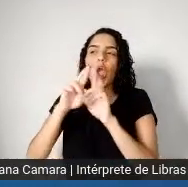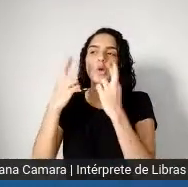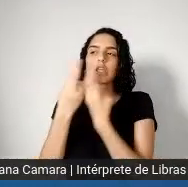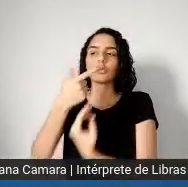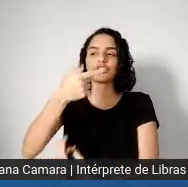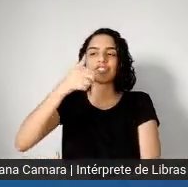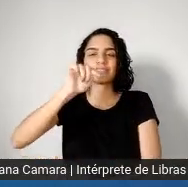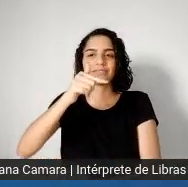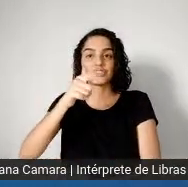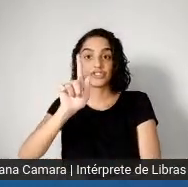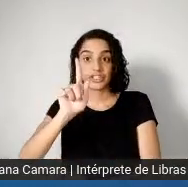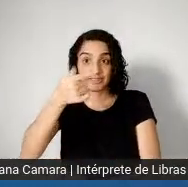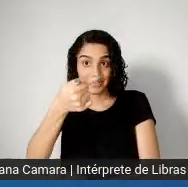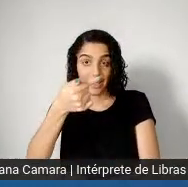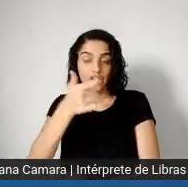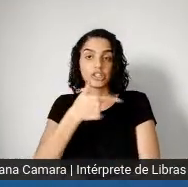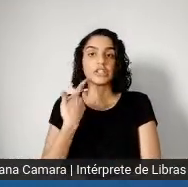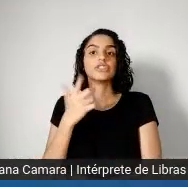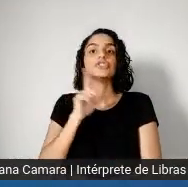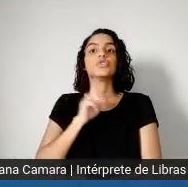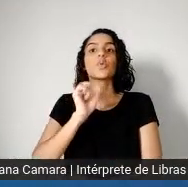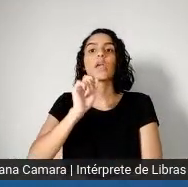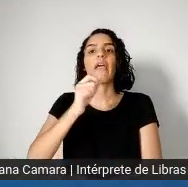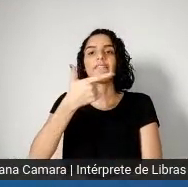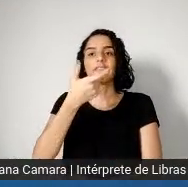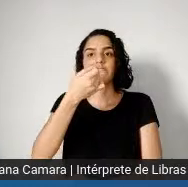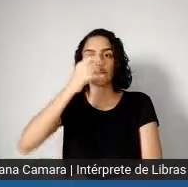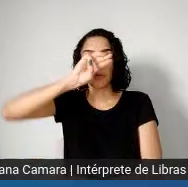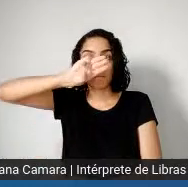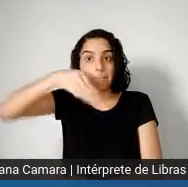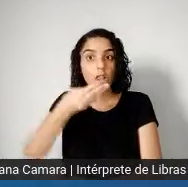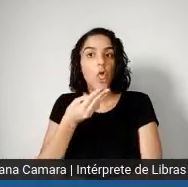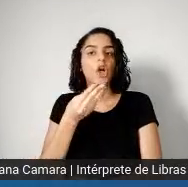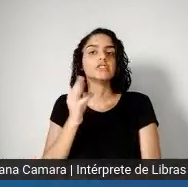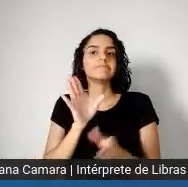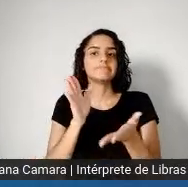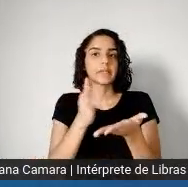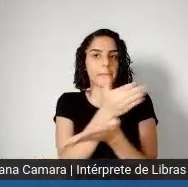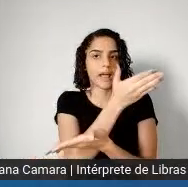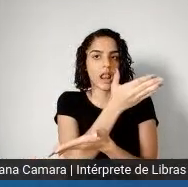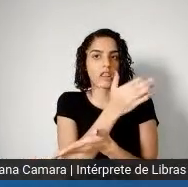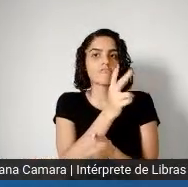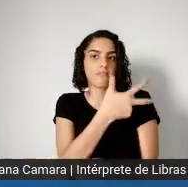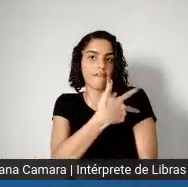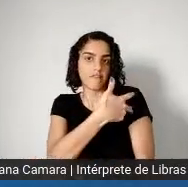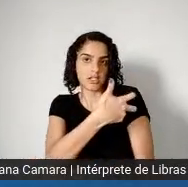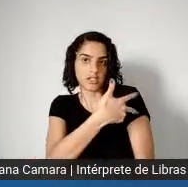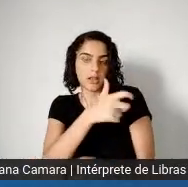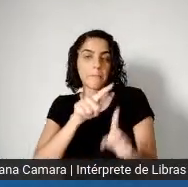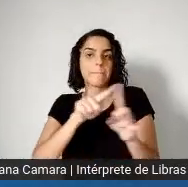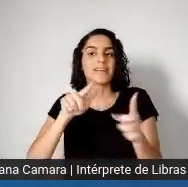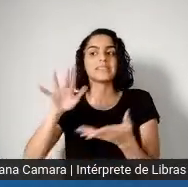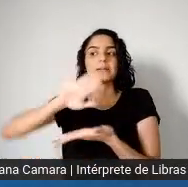era previsto 20 bilhões para vacinas, foi dado 1 bilhão. Talvez já de olho na terceira dose.